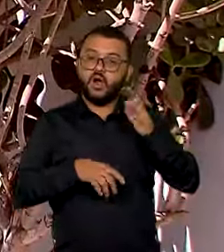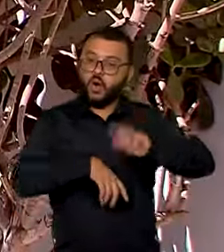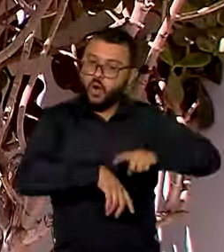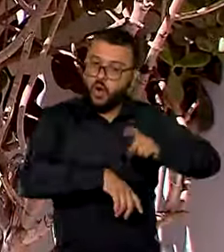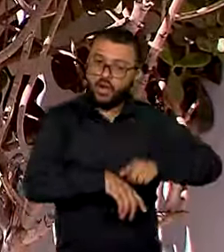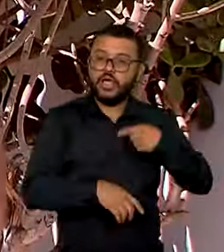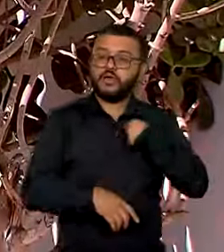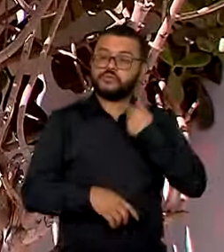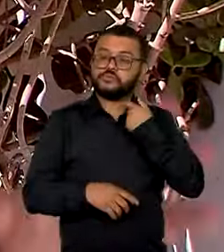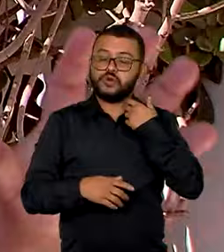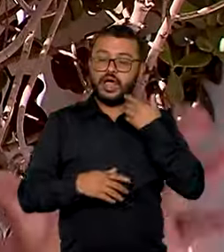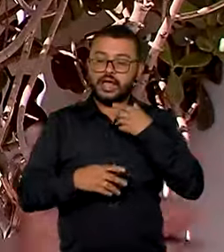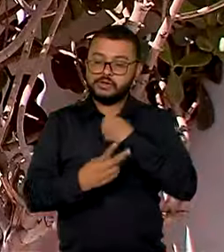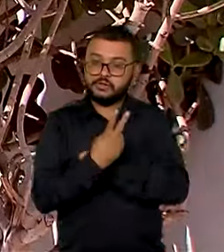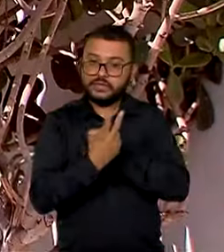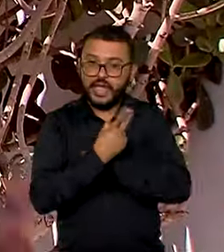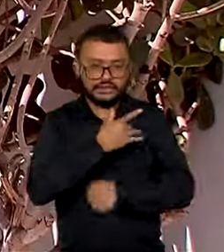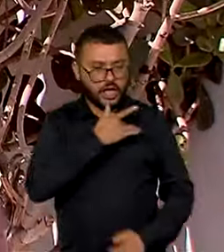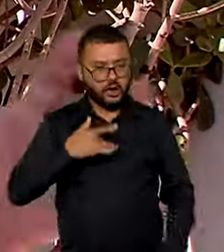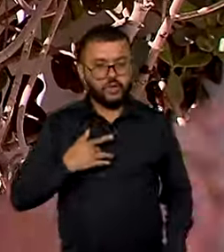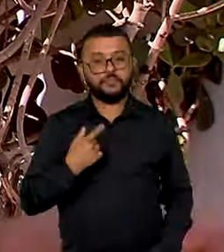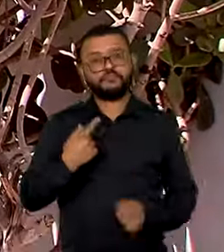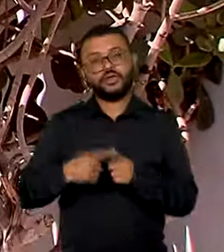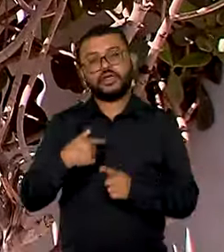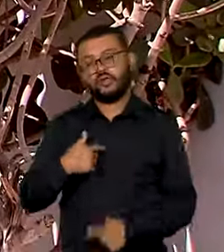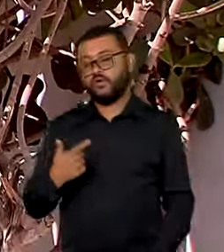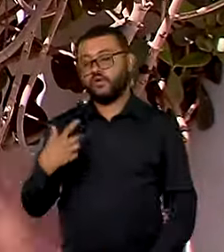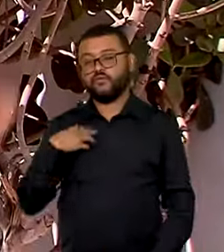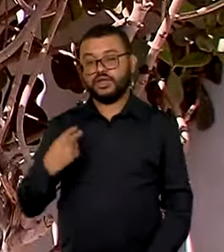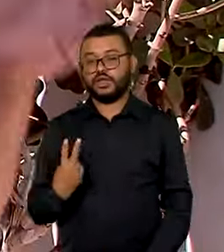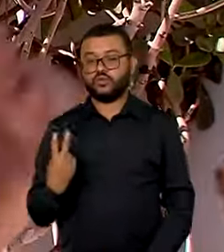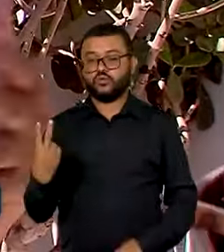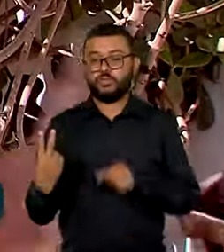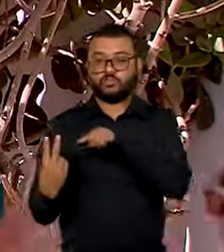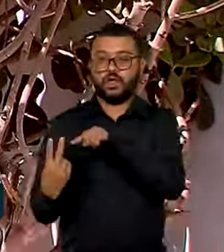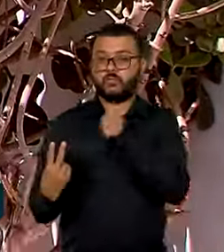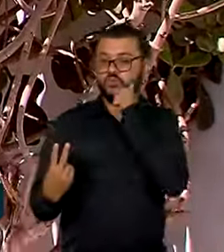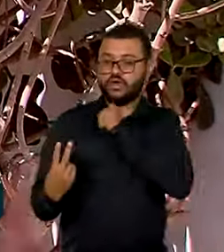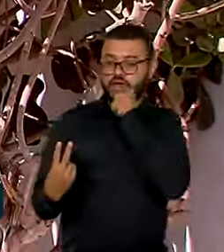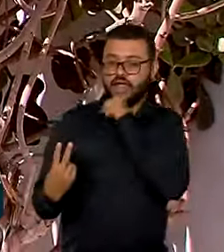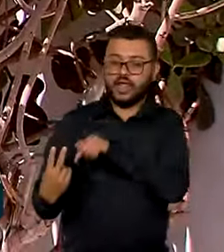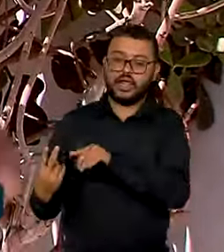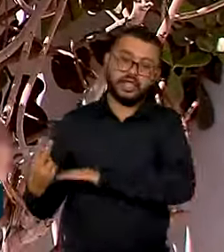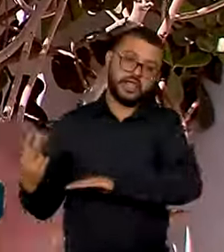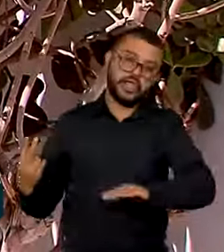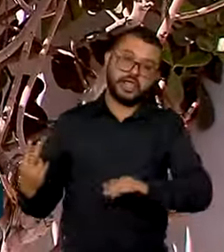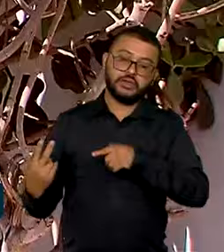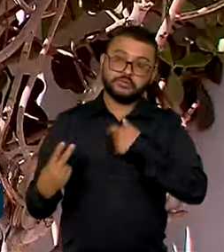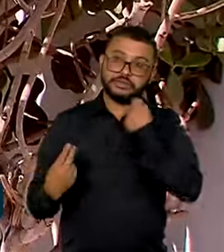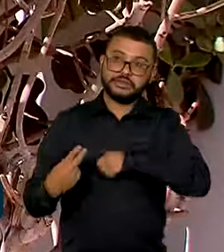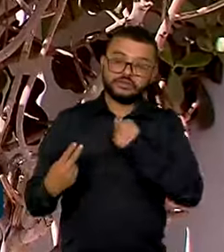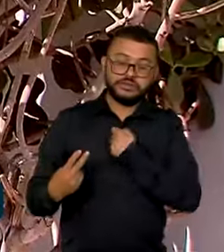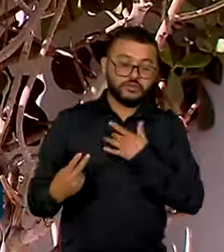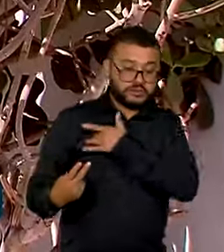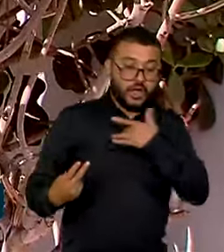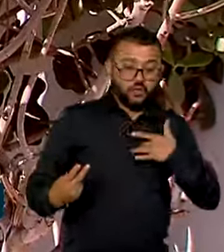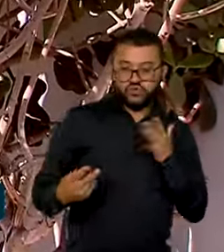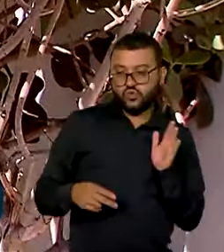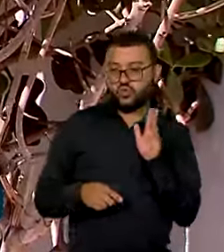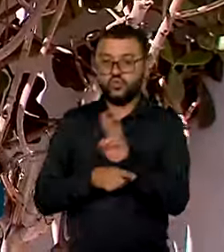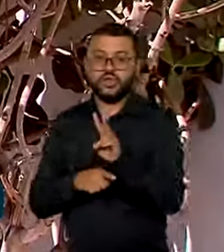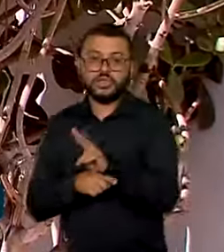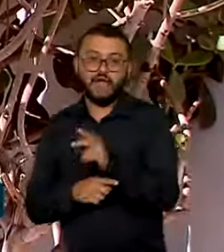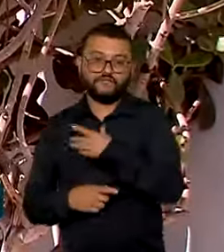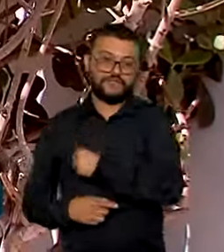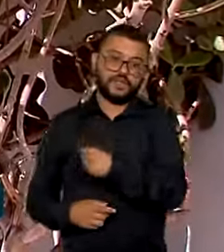de cuidar melhor da saúde, né? Porque eu sou pai de duas meninas, elas ainda são pequenas, então tenho que estar com saúde para cuidar delas. Então